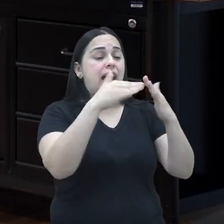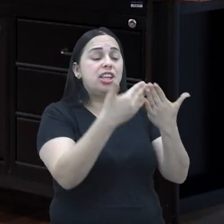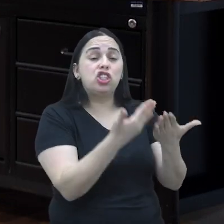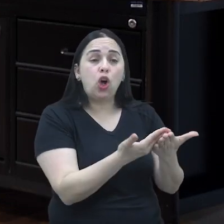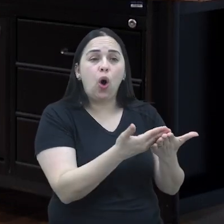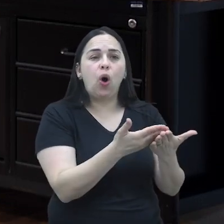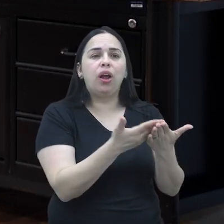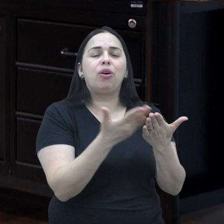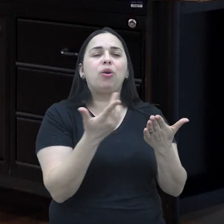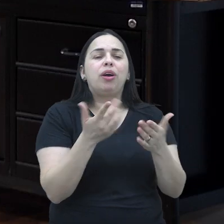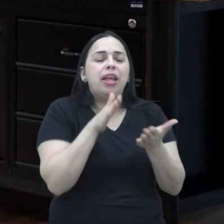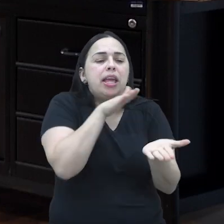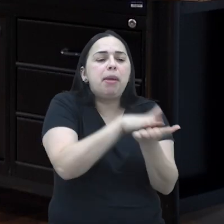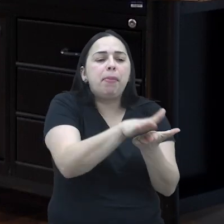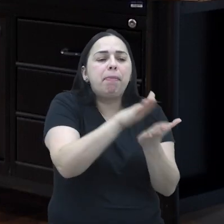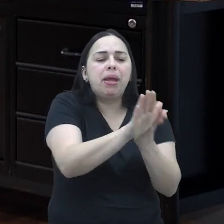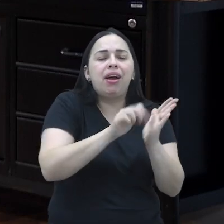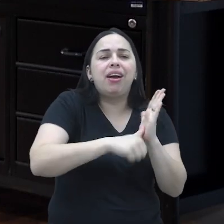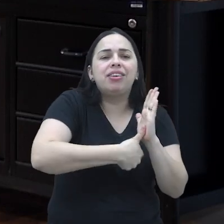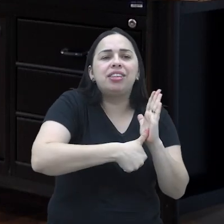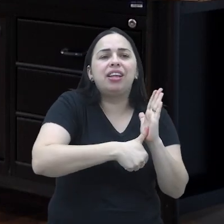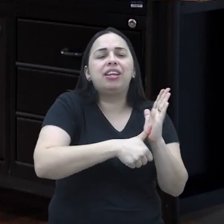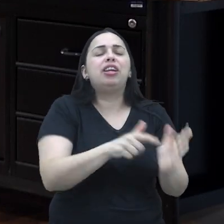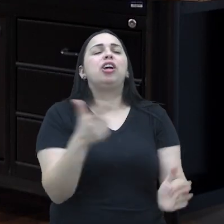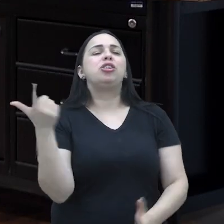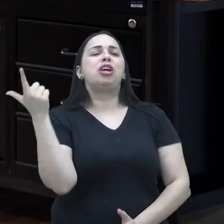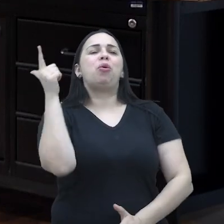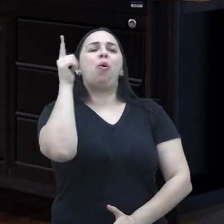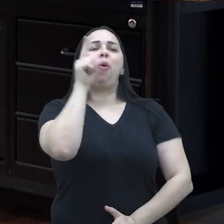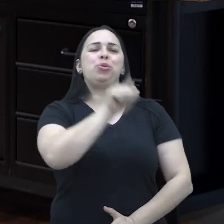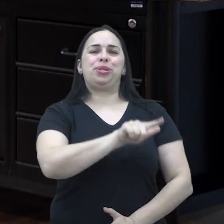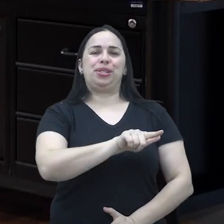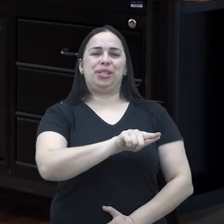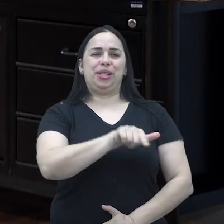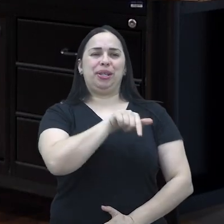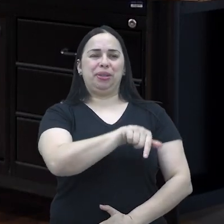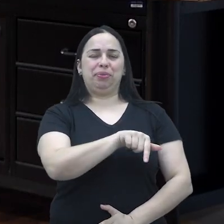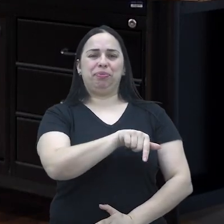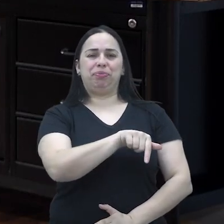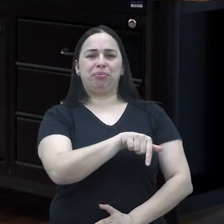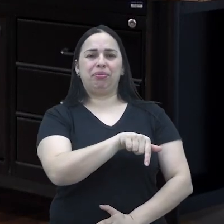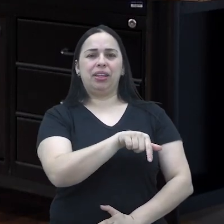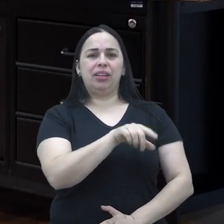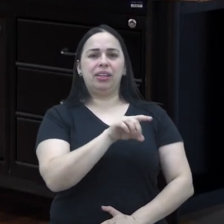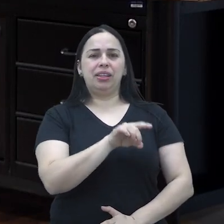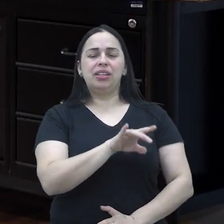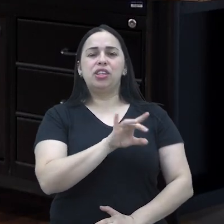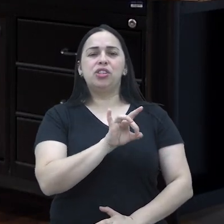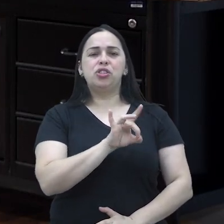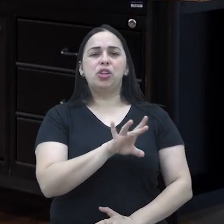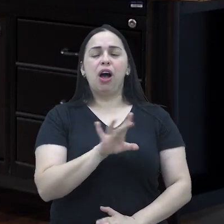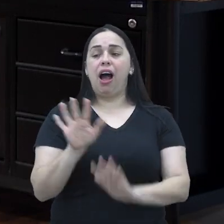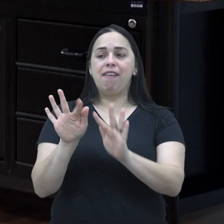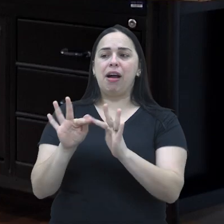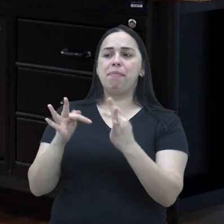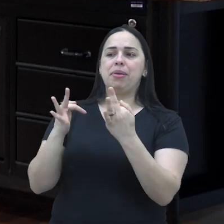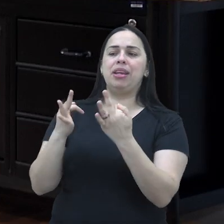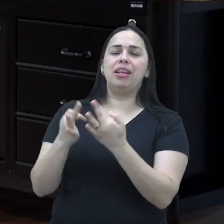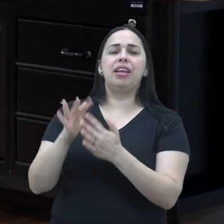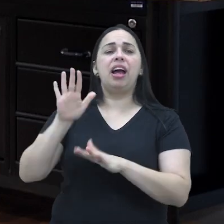um processo desse através da escola, você está facilitando, você está garantindo cidadania e, assim, sem estar